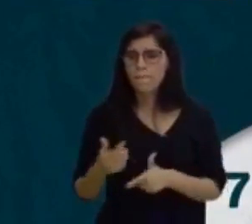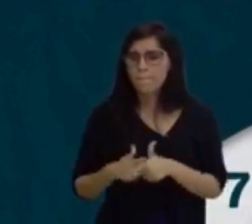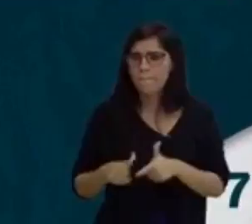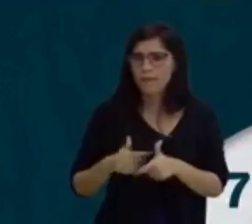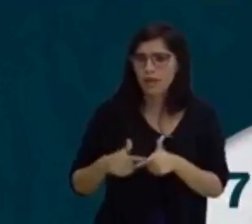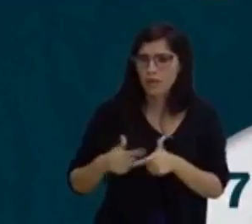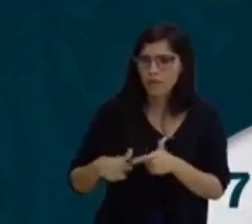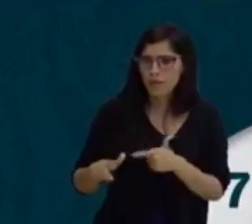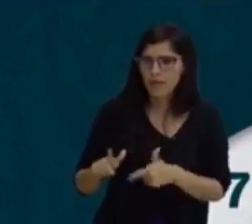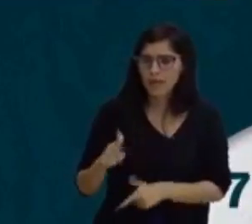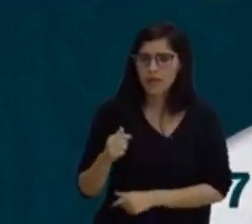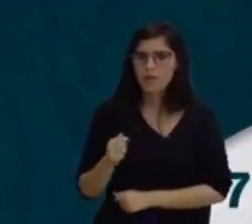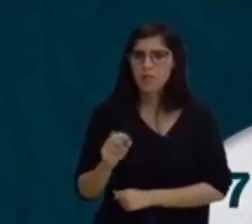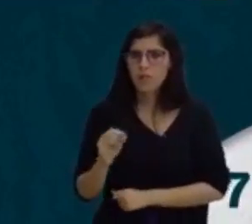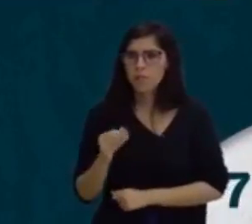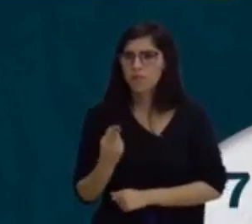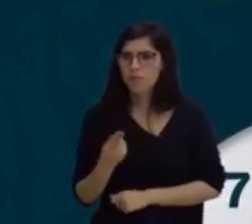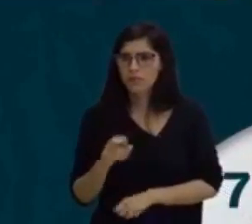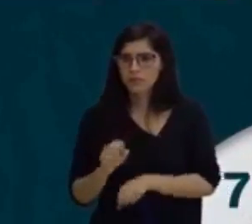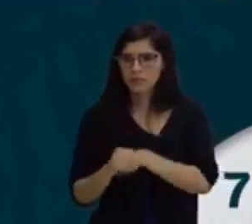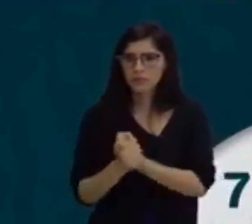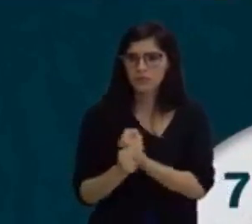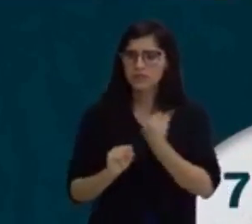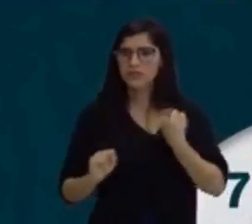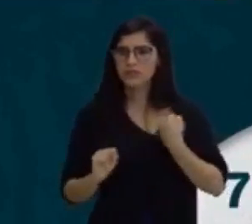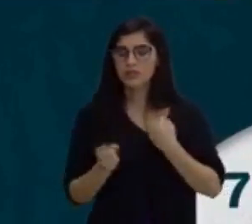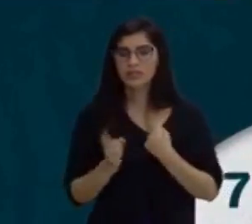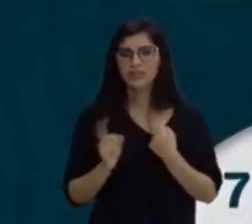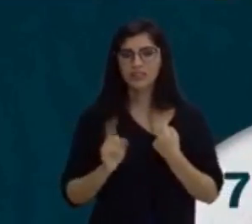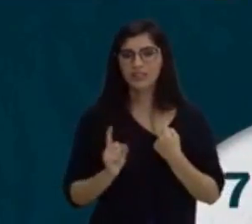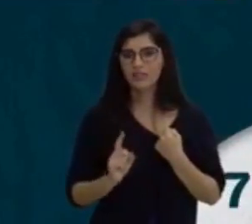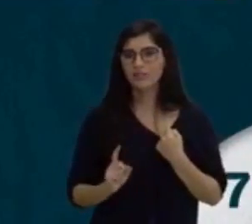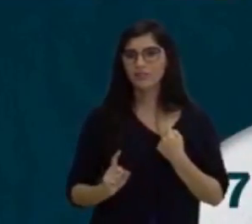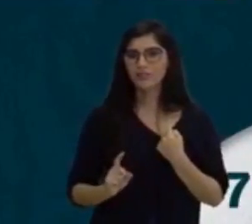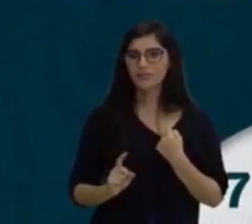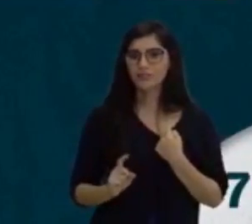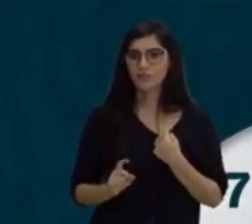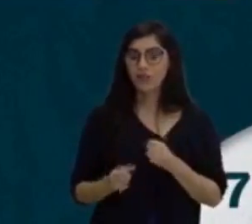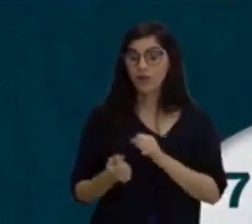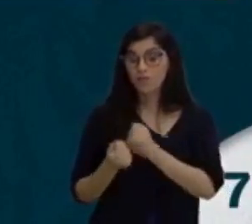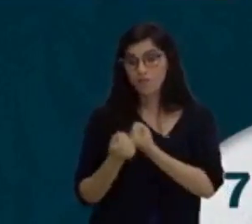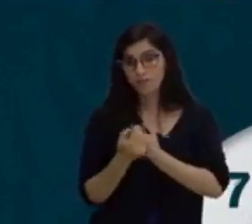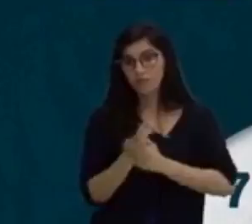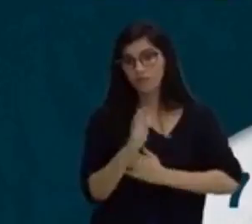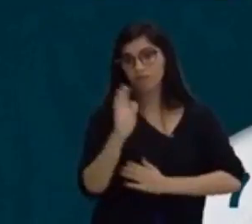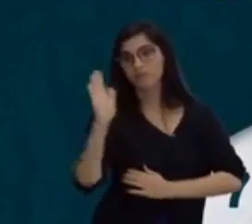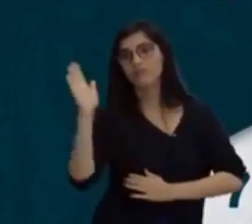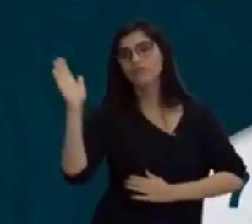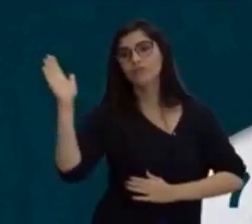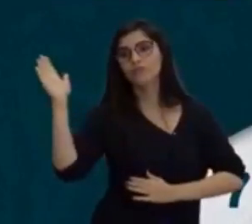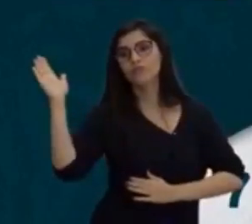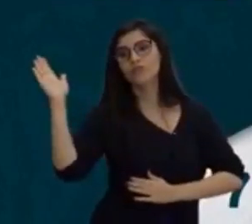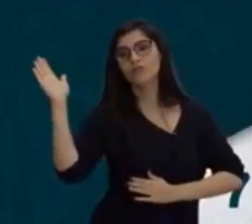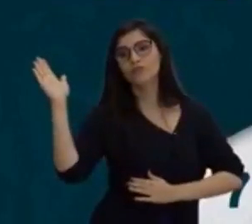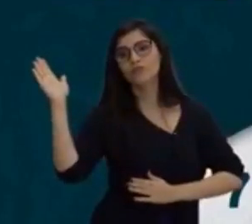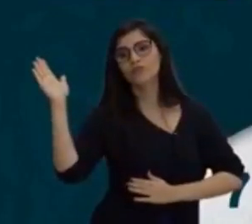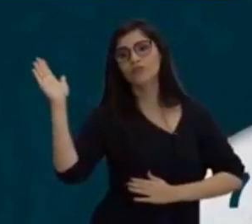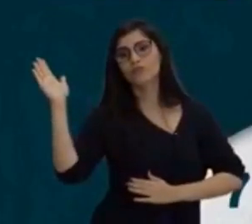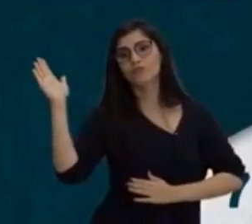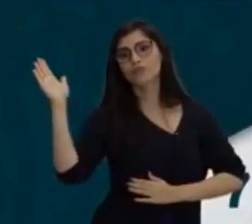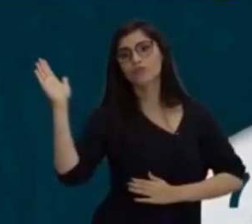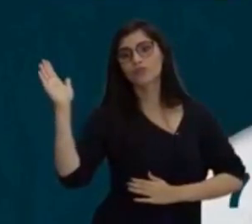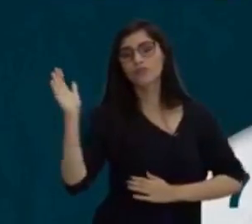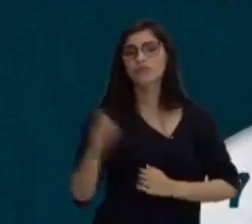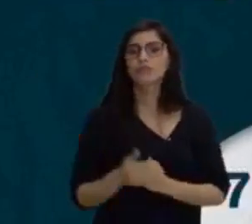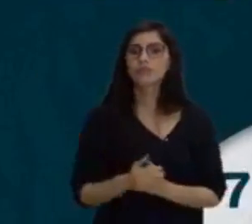E com ampla, essa movimentação aí da tela é uma ampla movimentação em uma articulação